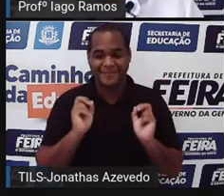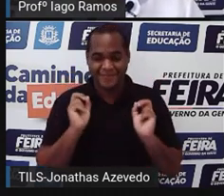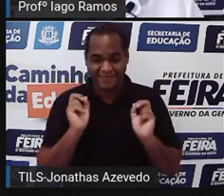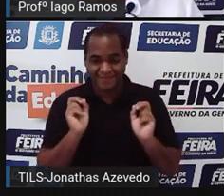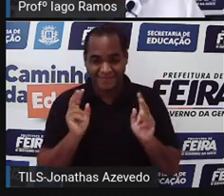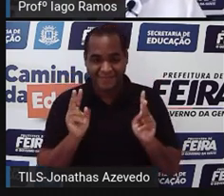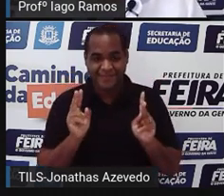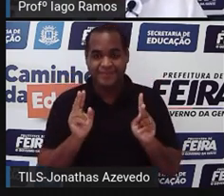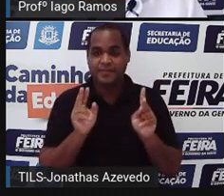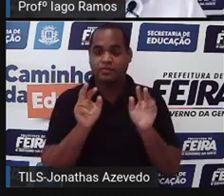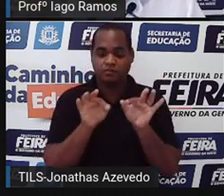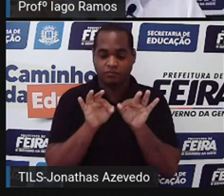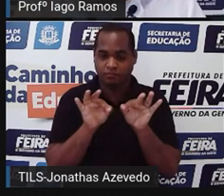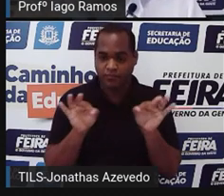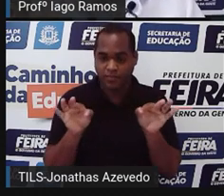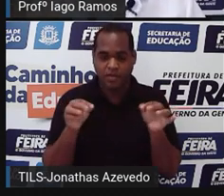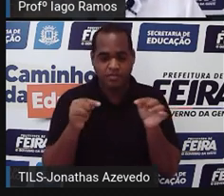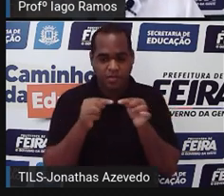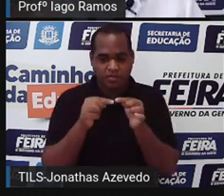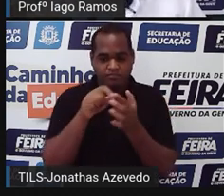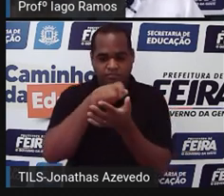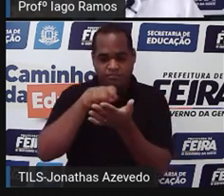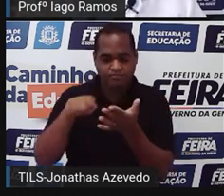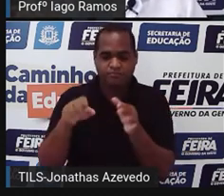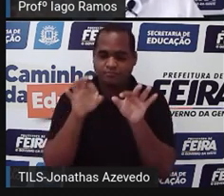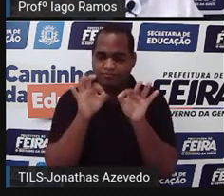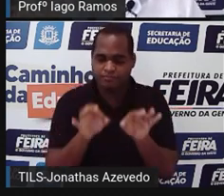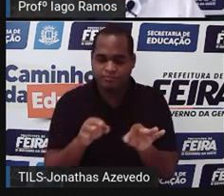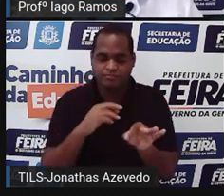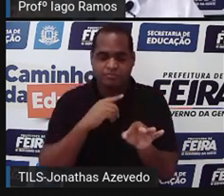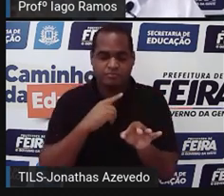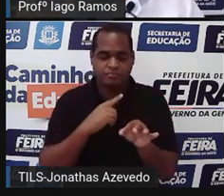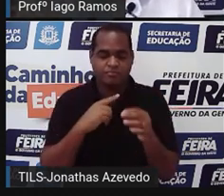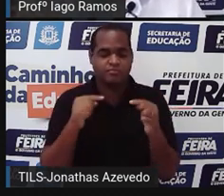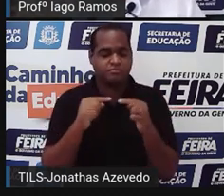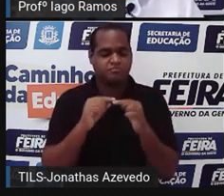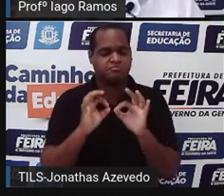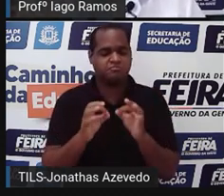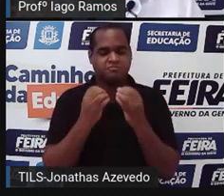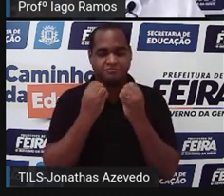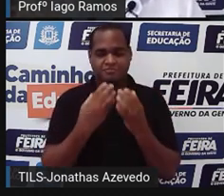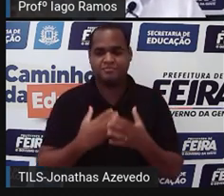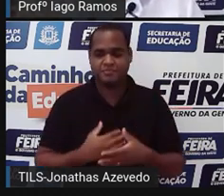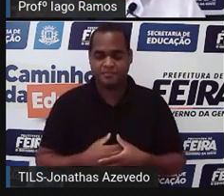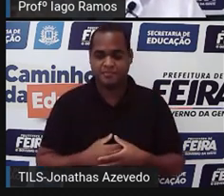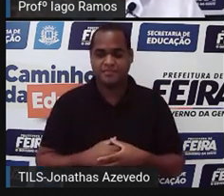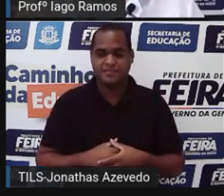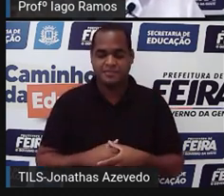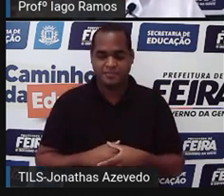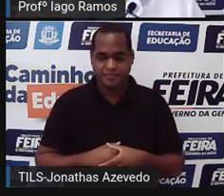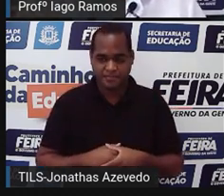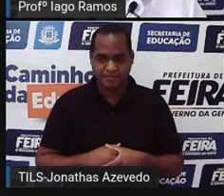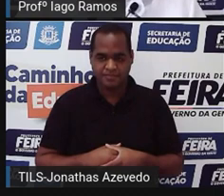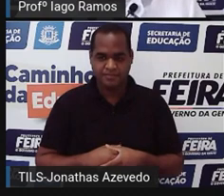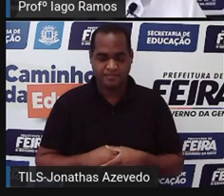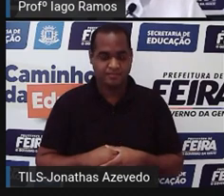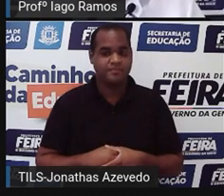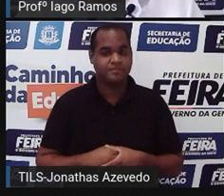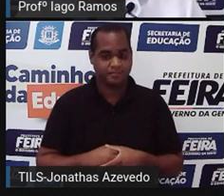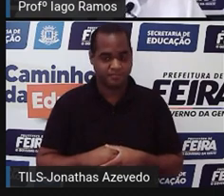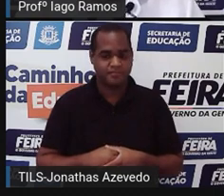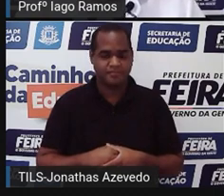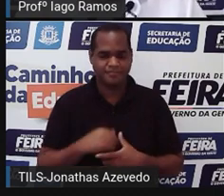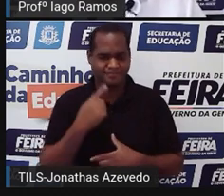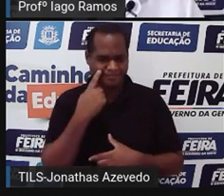Então, a frase escrita da maneira certinha fica desse jeito. E foi dessa forma que a gente